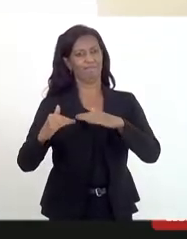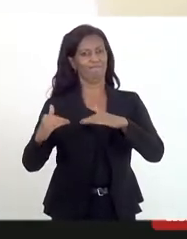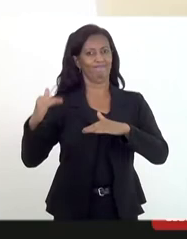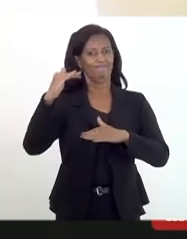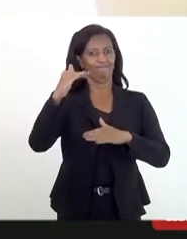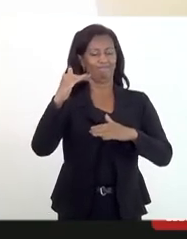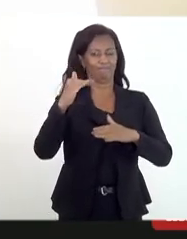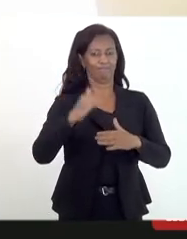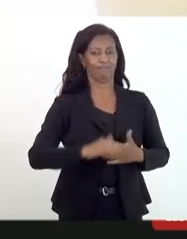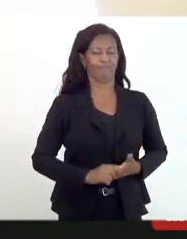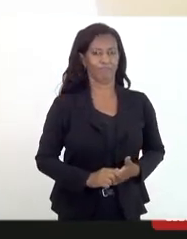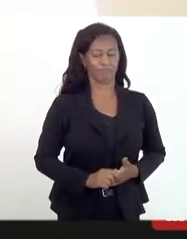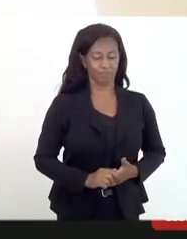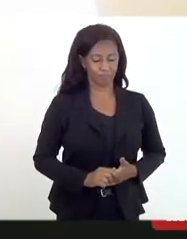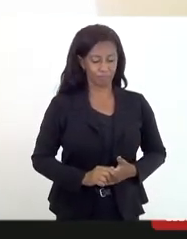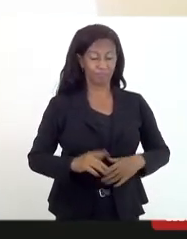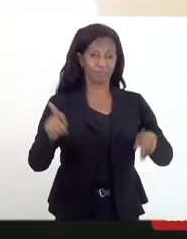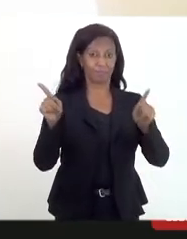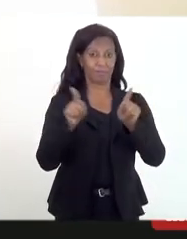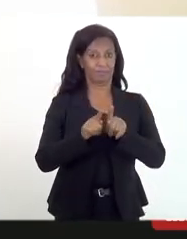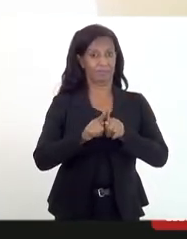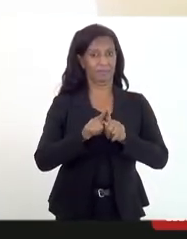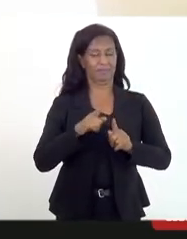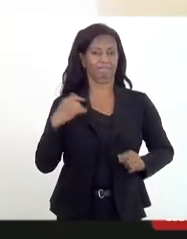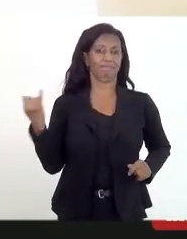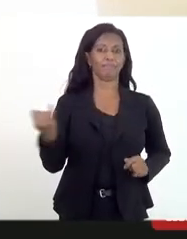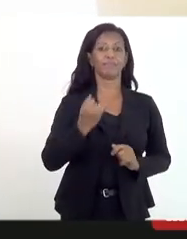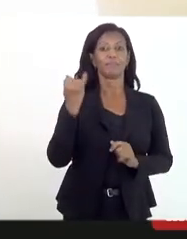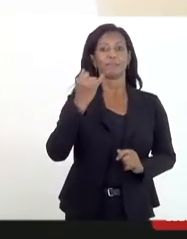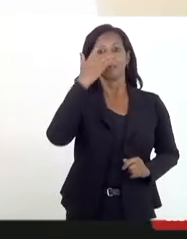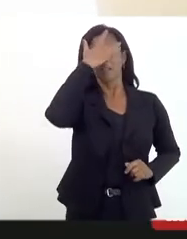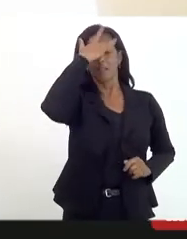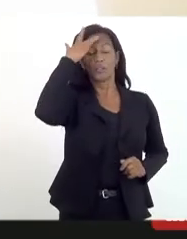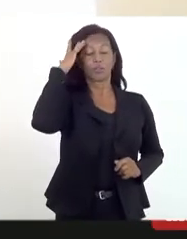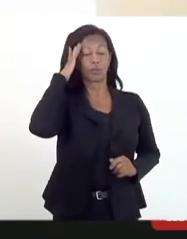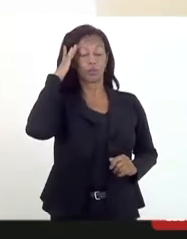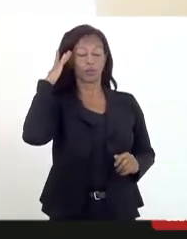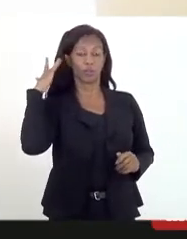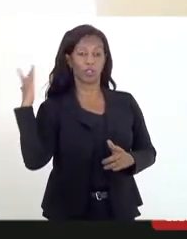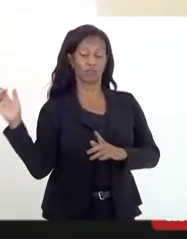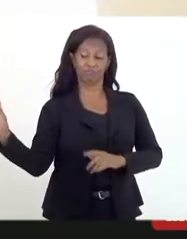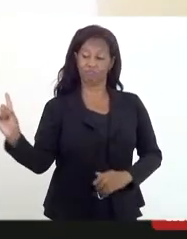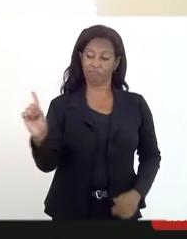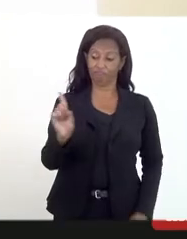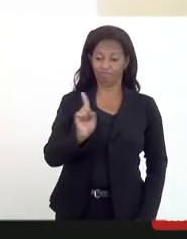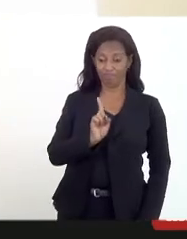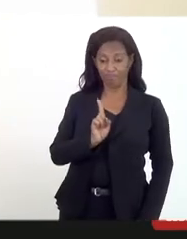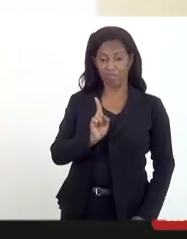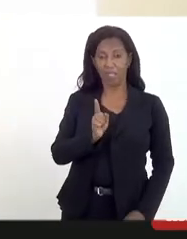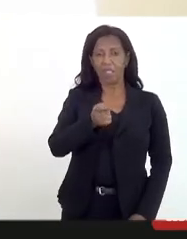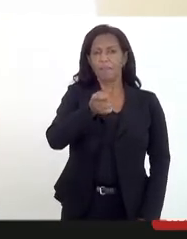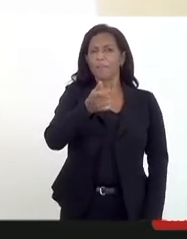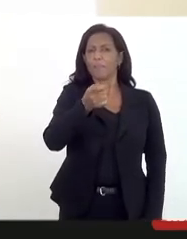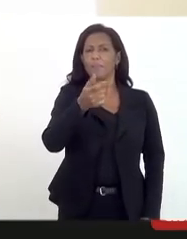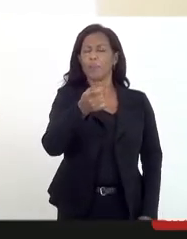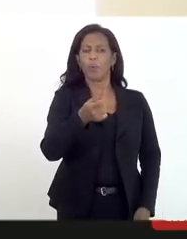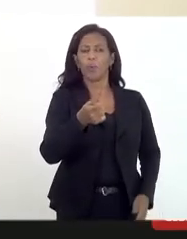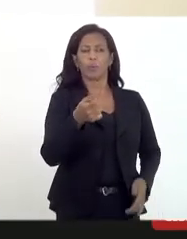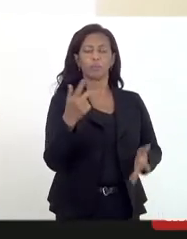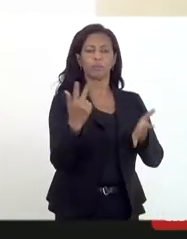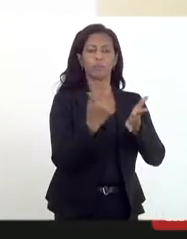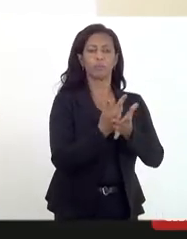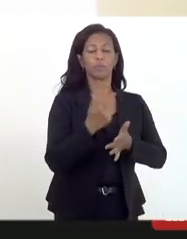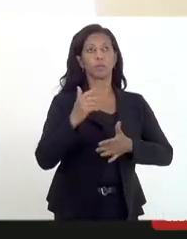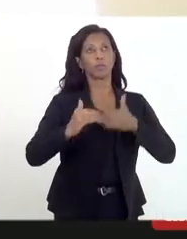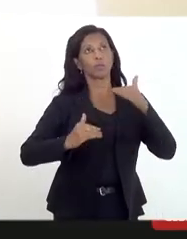além disso, é fundamental para que as pessoas cheguem, porque há muita subnotificação, chegam pouquíssimos casos à defensoria pública, sobretudo quando